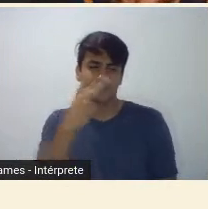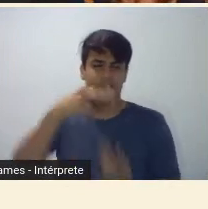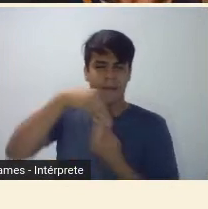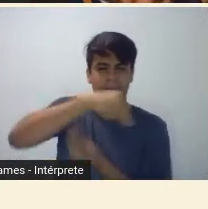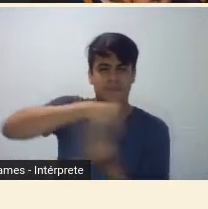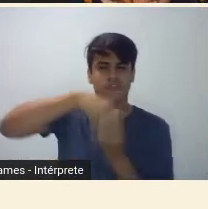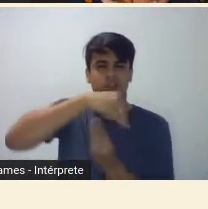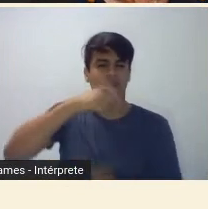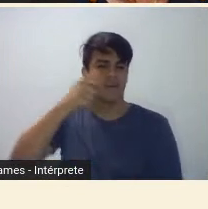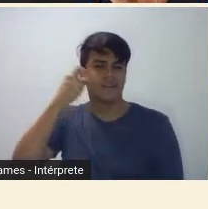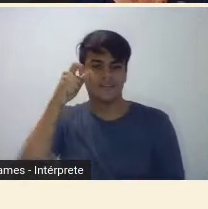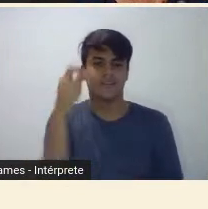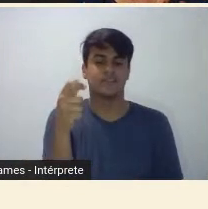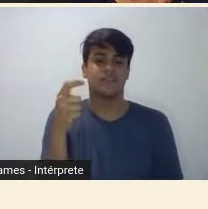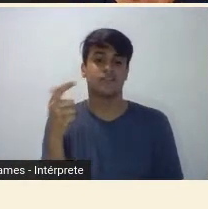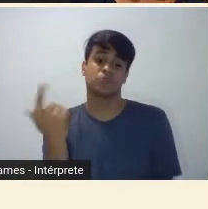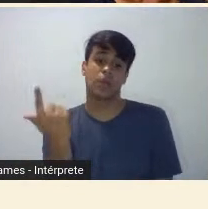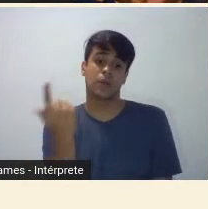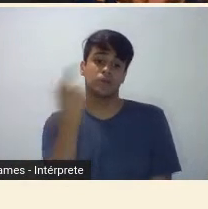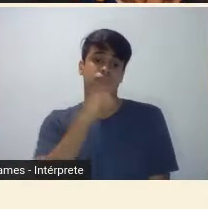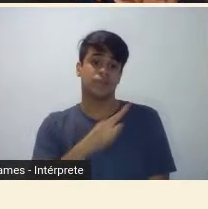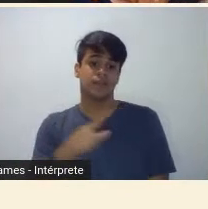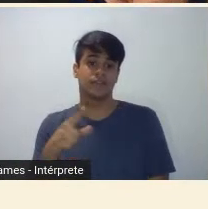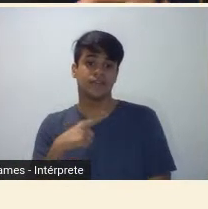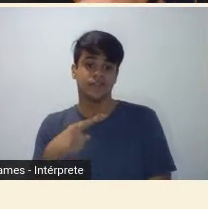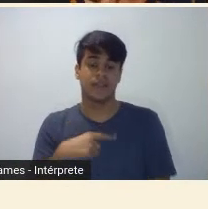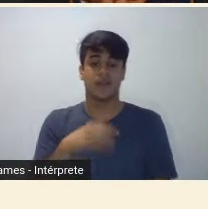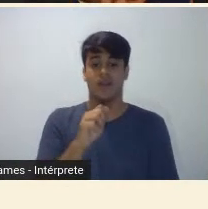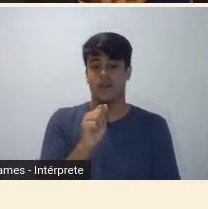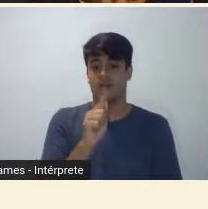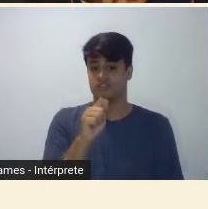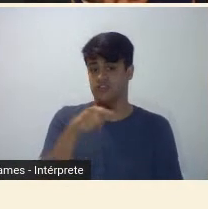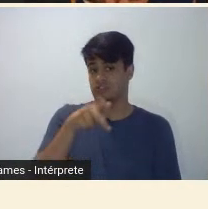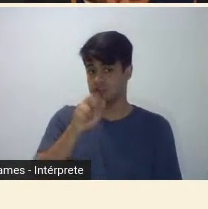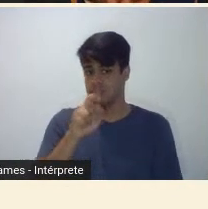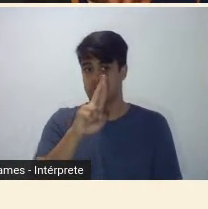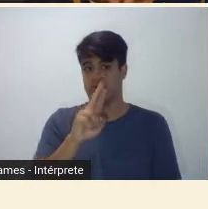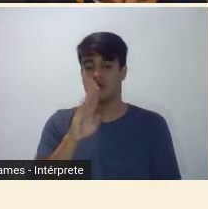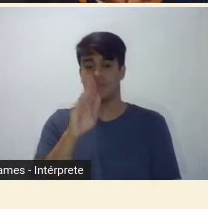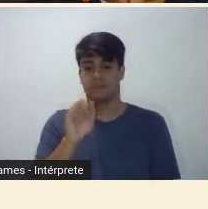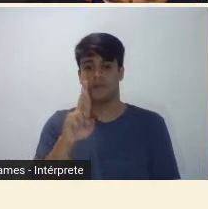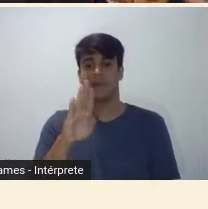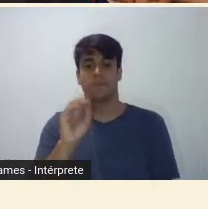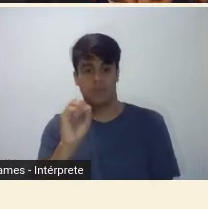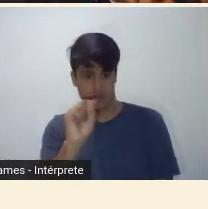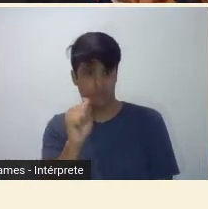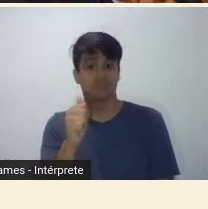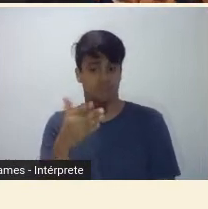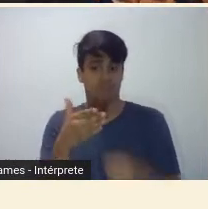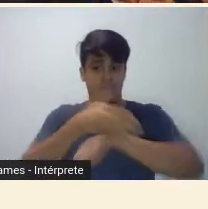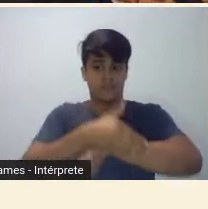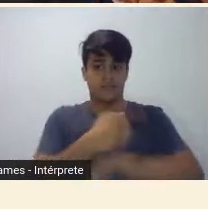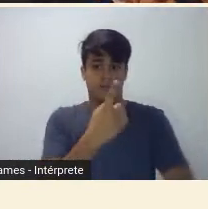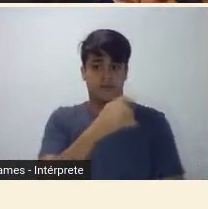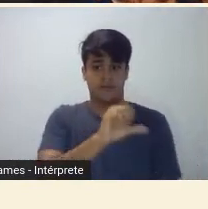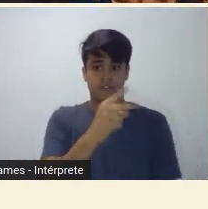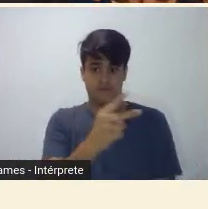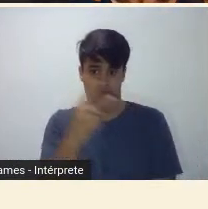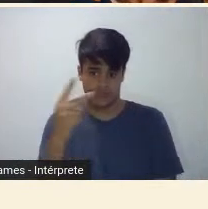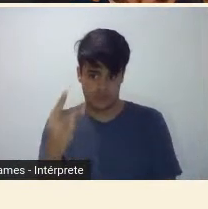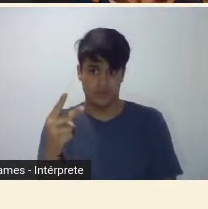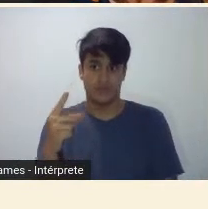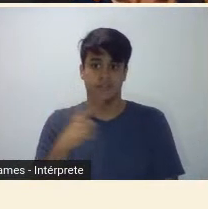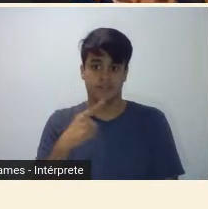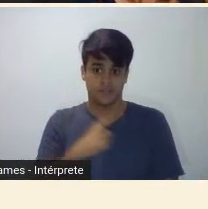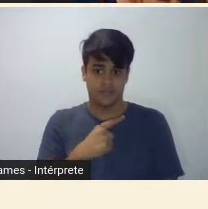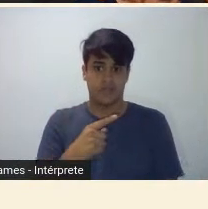patrocinasse, por exemplo, o surgimento de uma Janô Barbosa que vai participar da Semana da Arte Moderna, mas que coexistia muito bem com o Alfonso